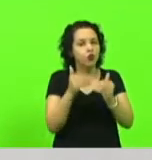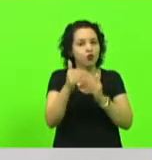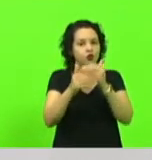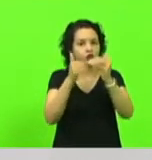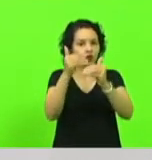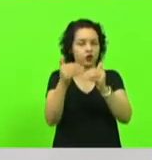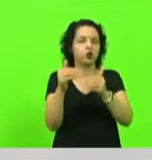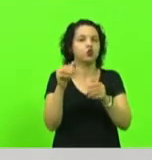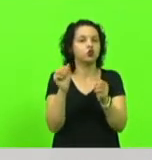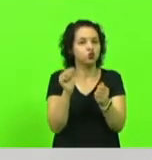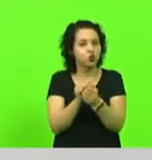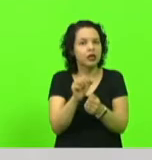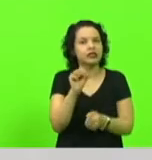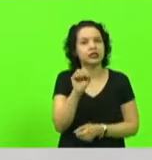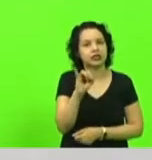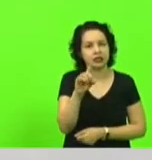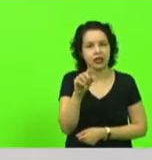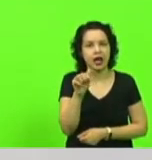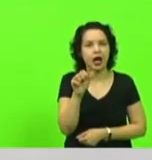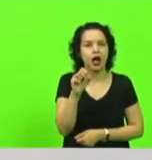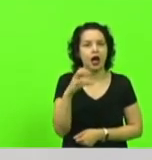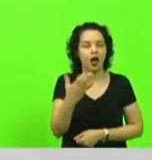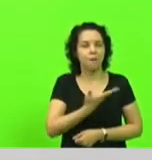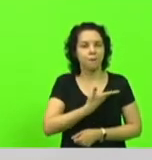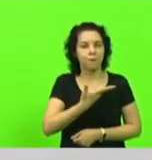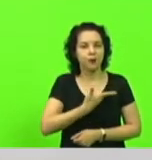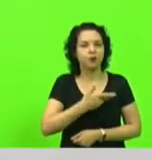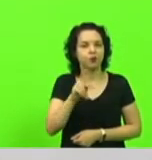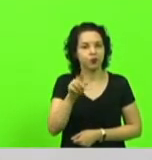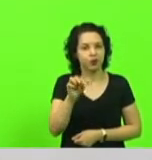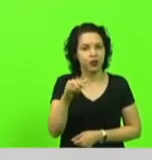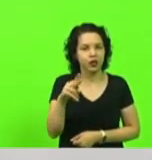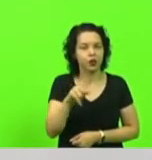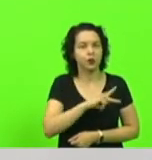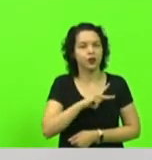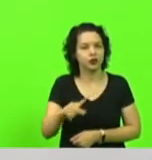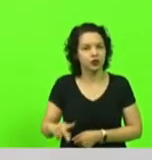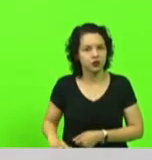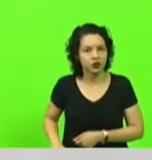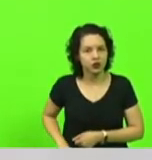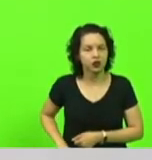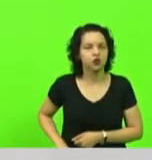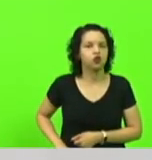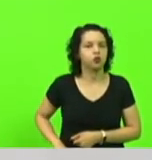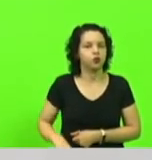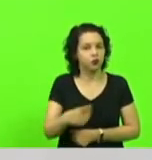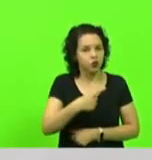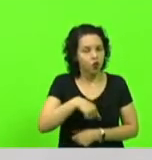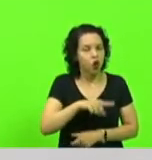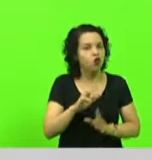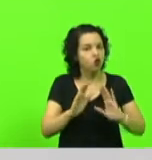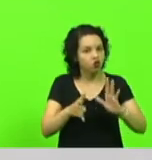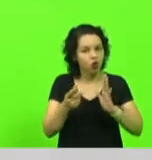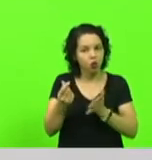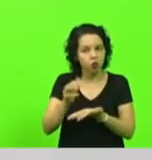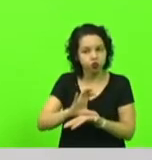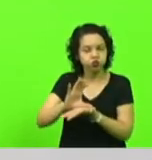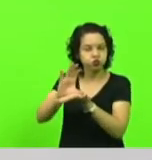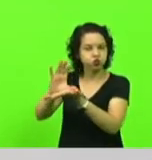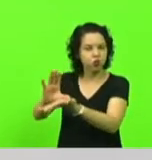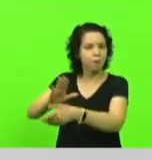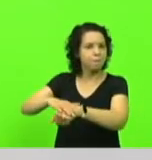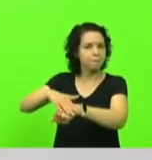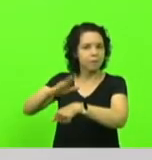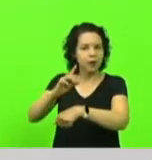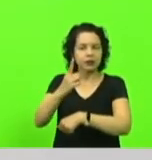SIDASC, nosso colega Plínio de Castro, que é o nosso presidente, que nós já investimos mais de